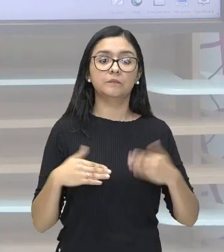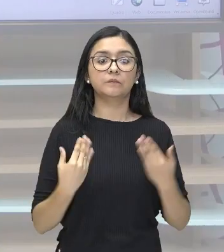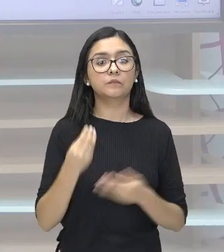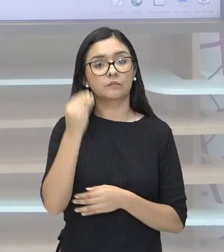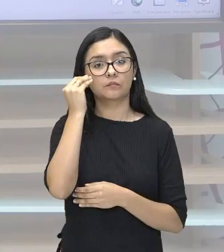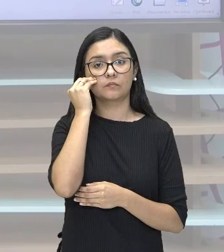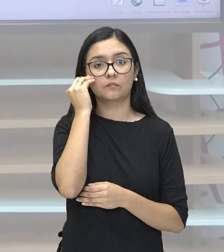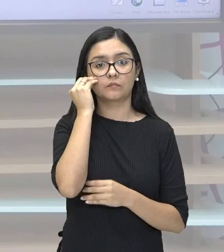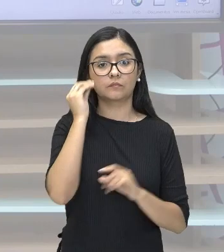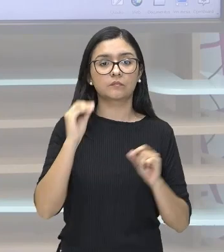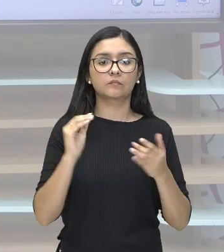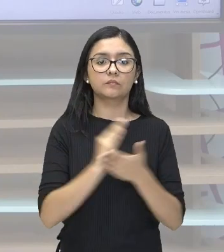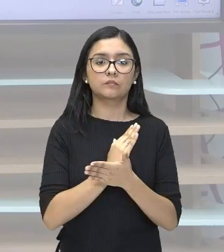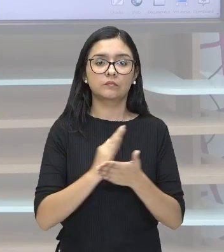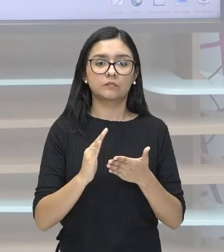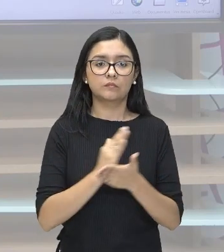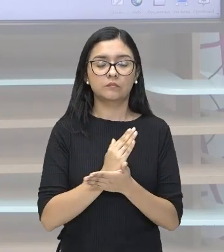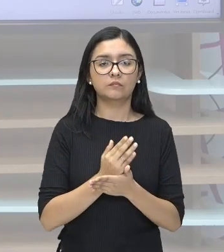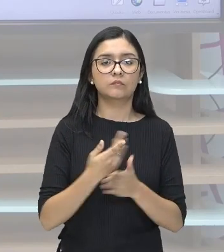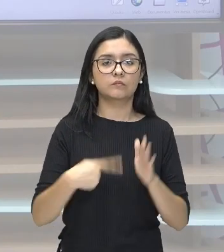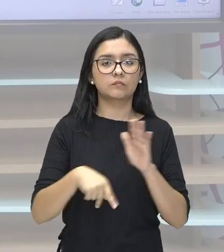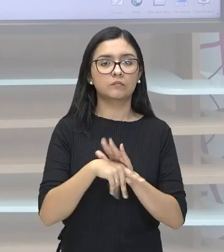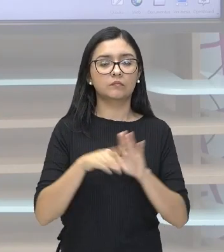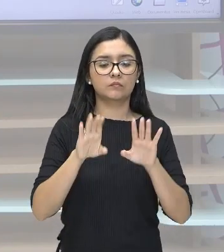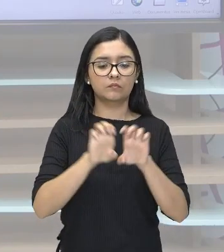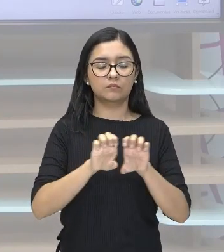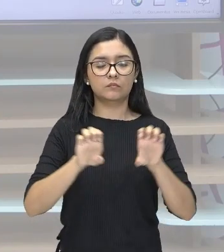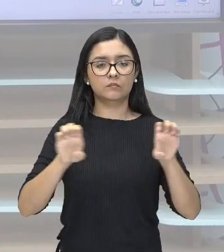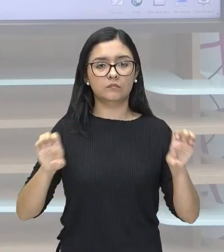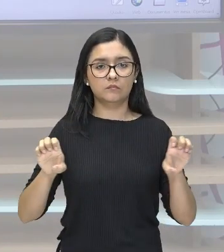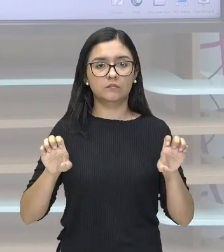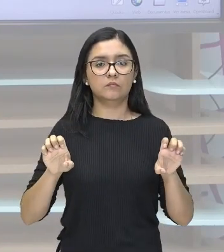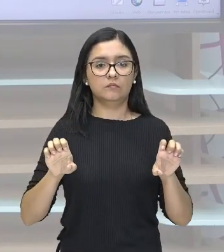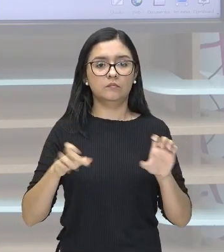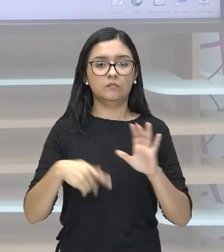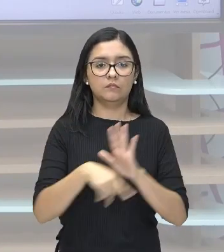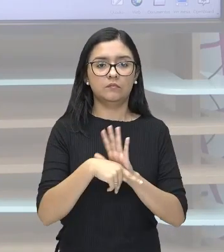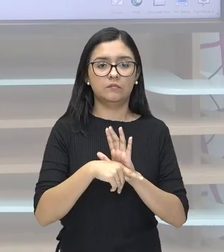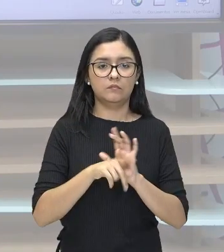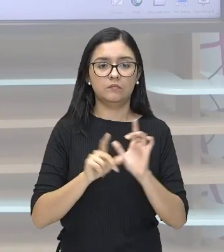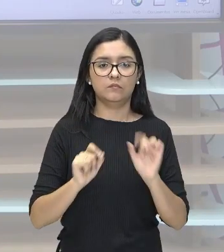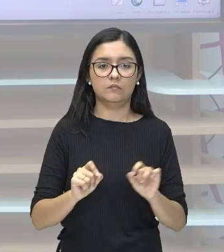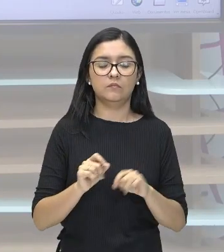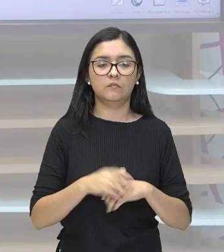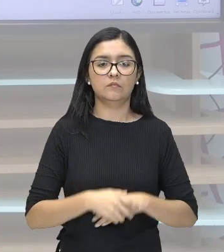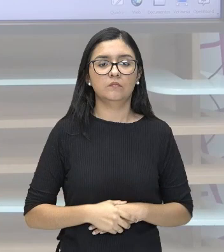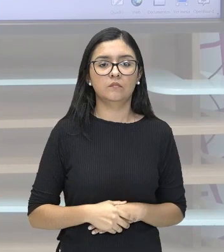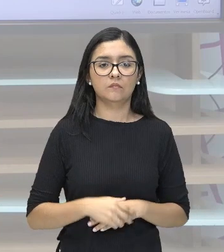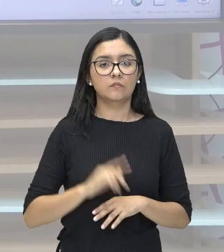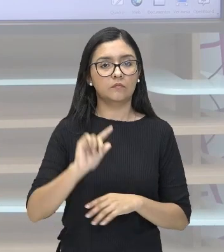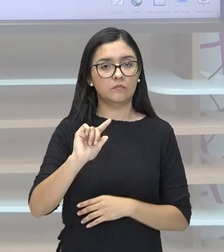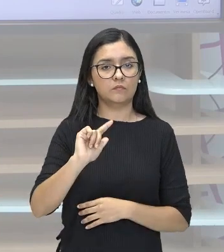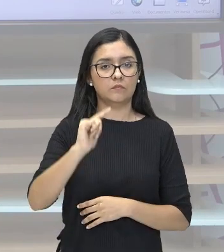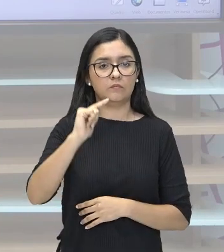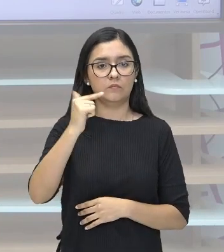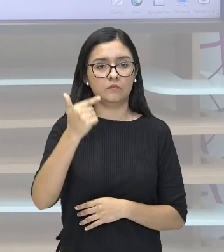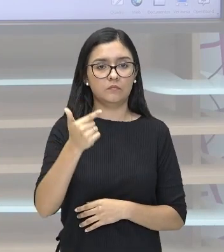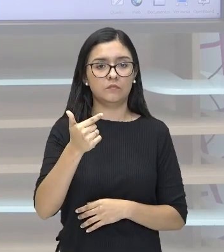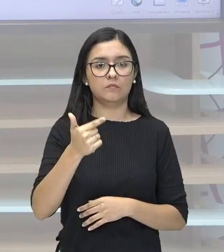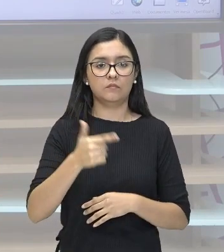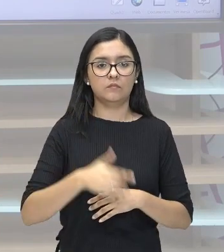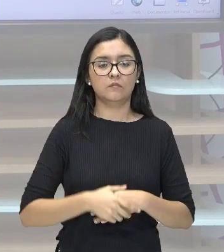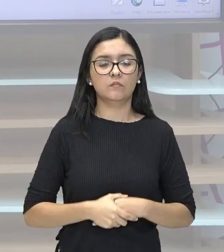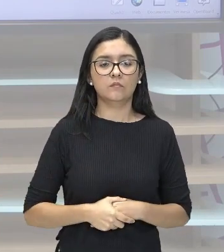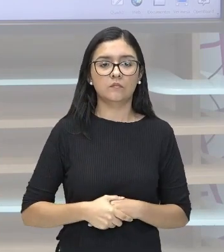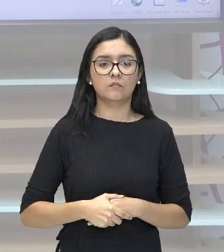né? Alguns casos envolvendo as equações, vimos o caso envolvendo a equação polinomial do segundo grau, né? Um